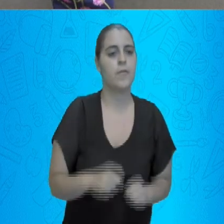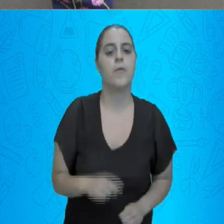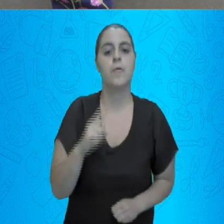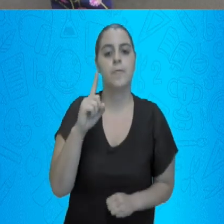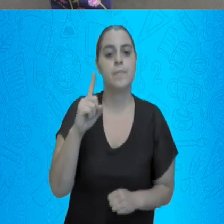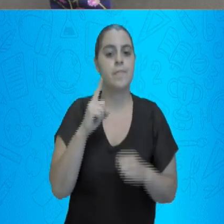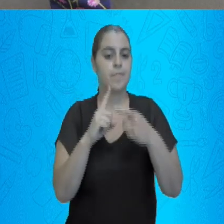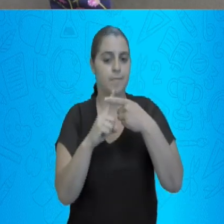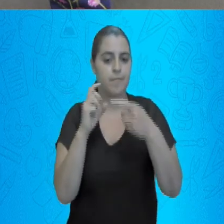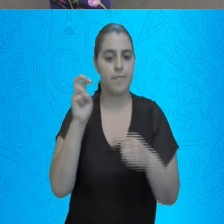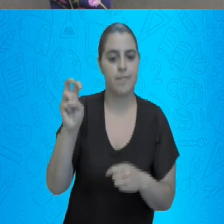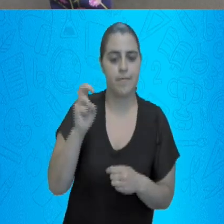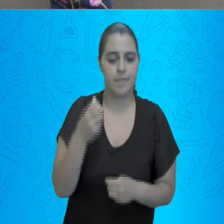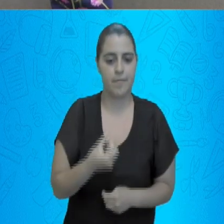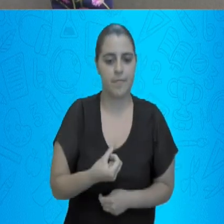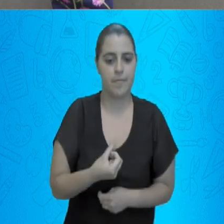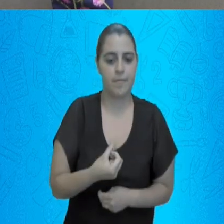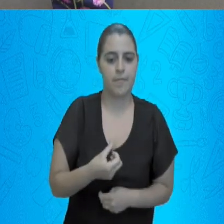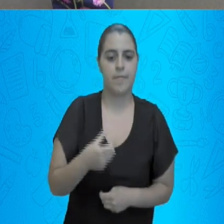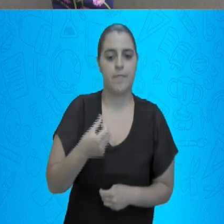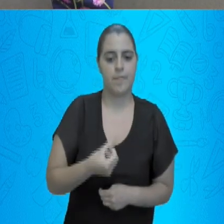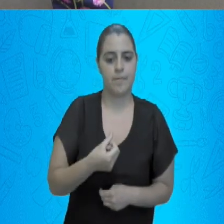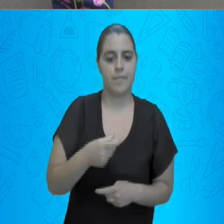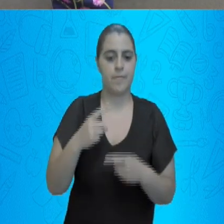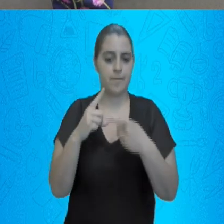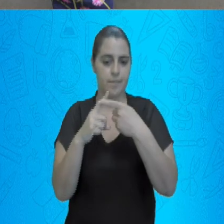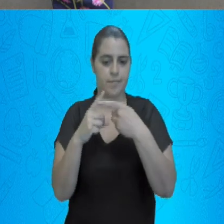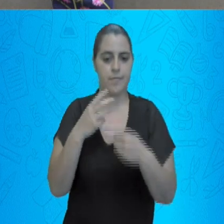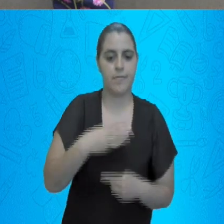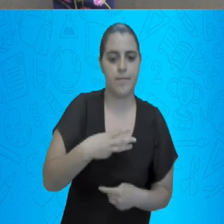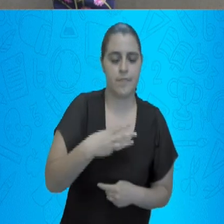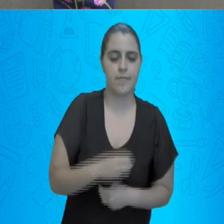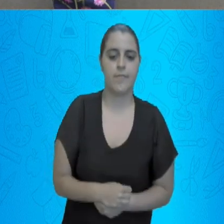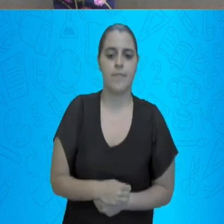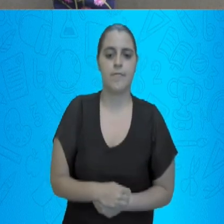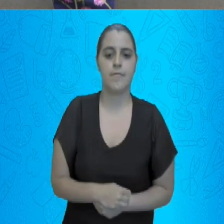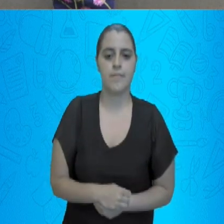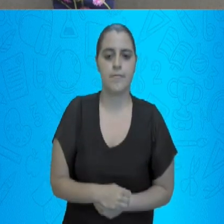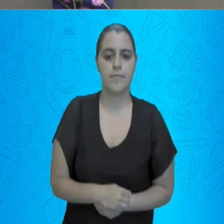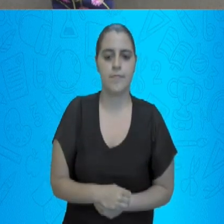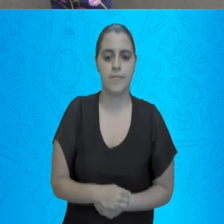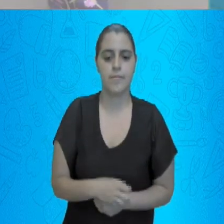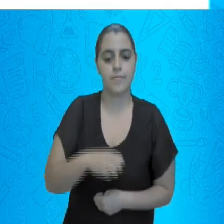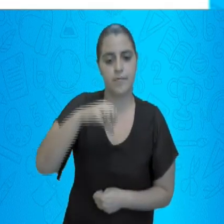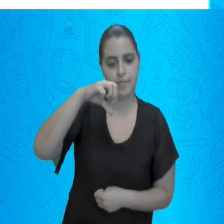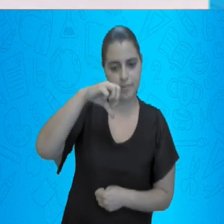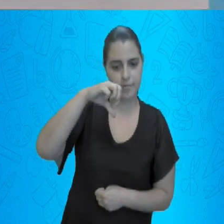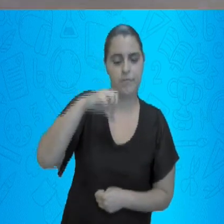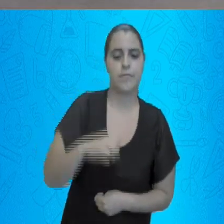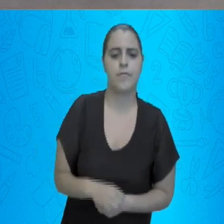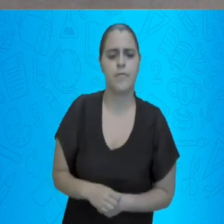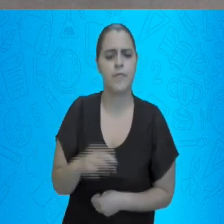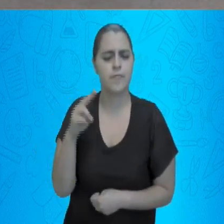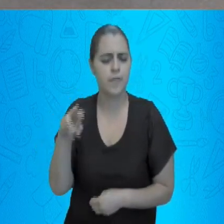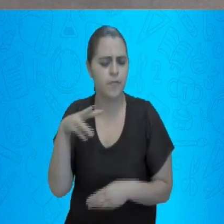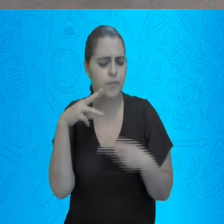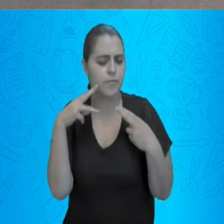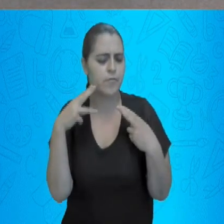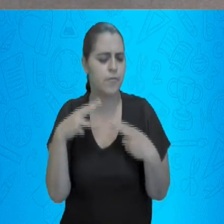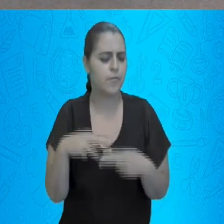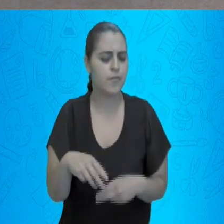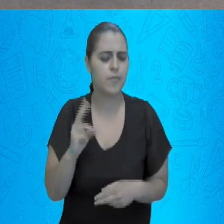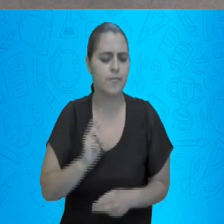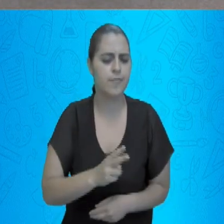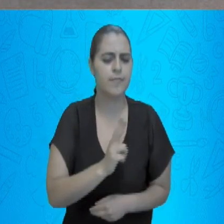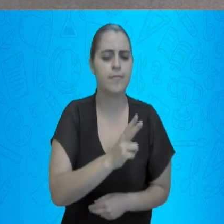mais 5. 6. 6 mais 3. 9. Você observa que